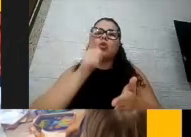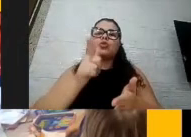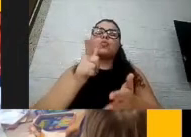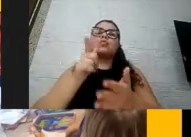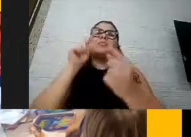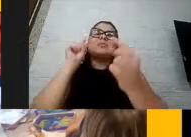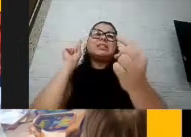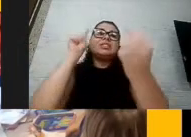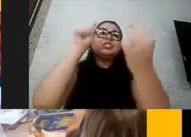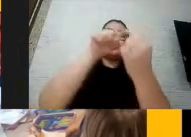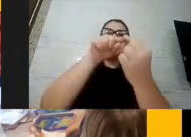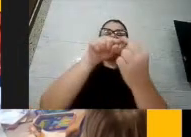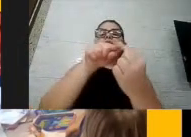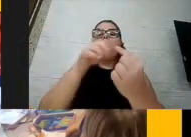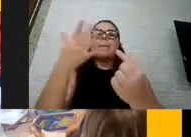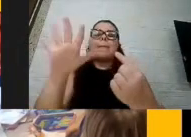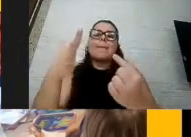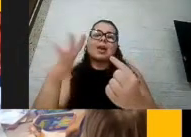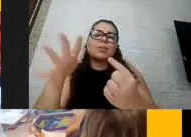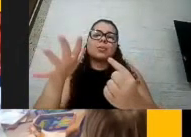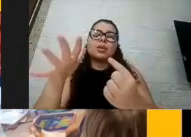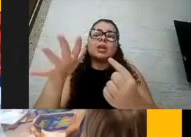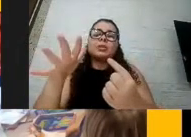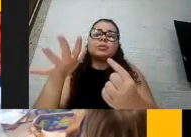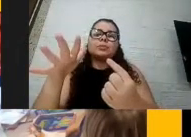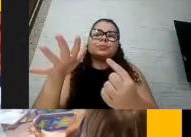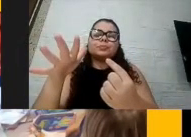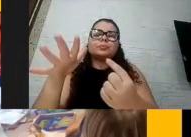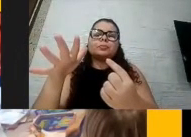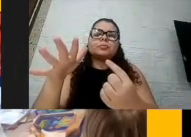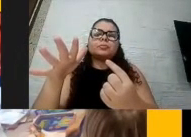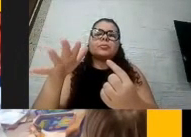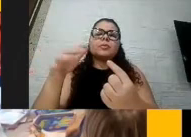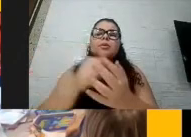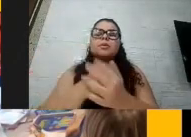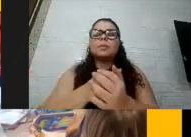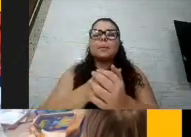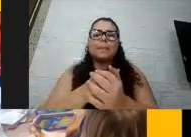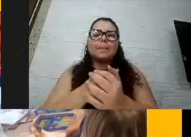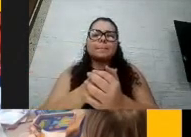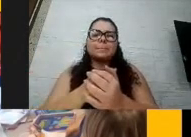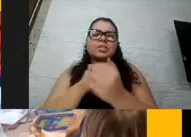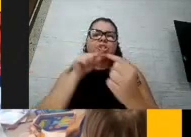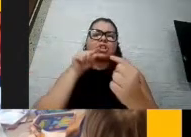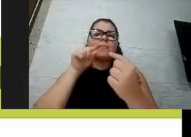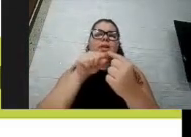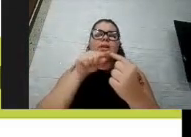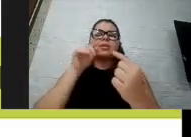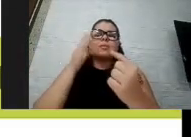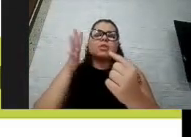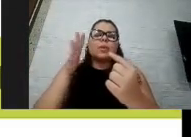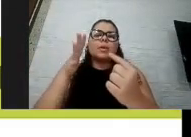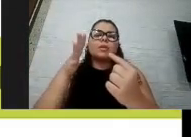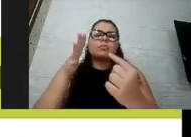a partir dessas formações e eventos que são realizados, que foram realizados ao longo desses dez anos.